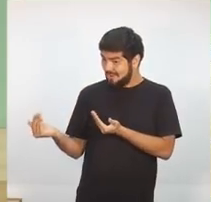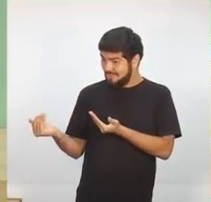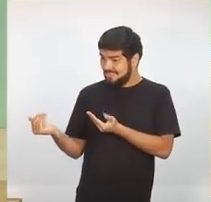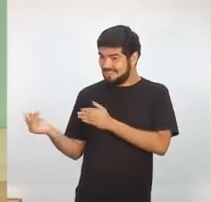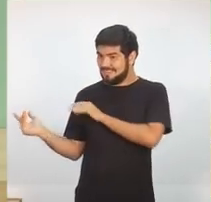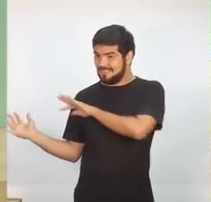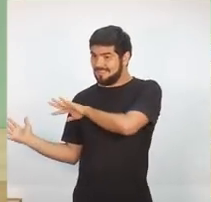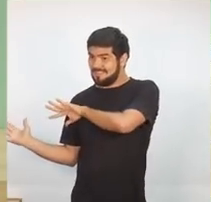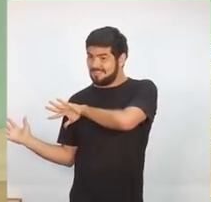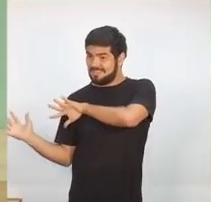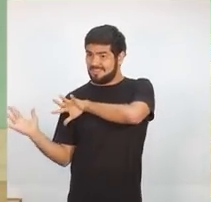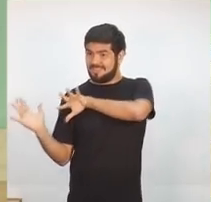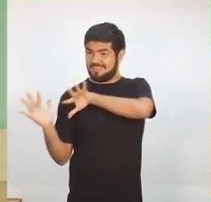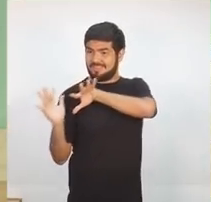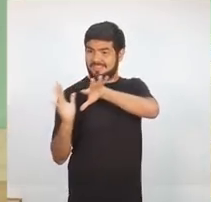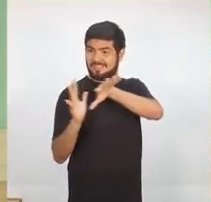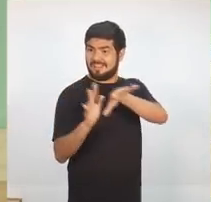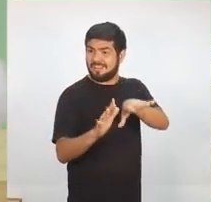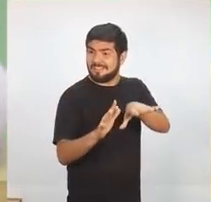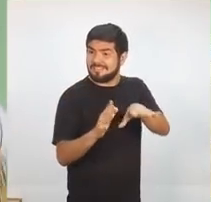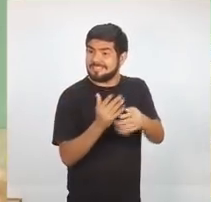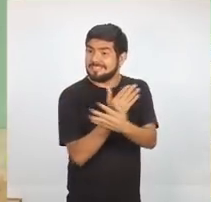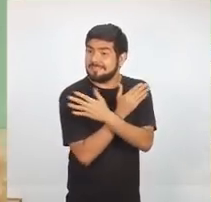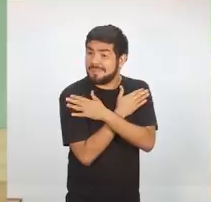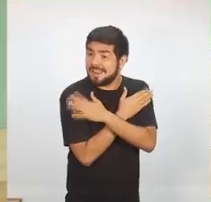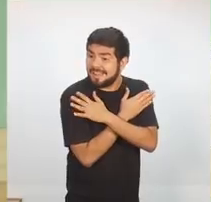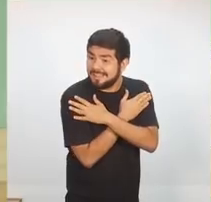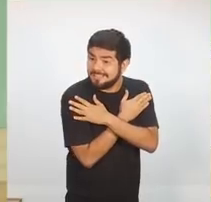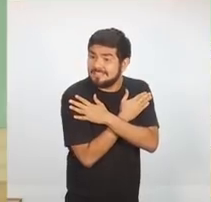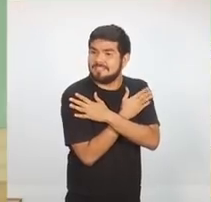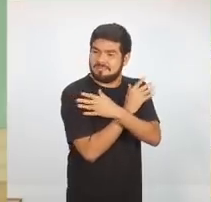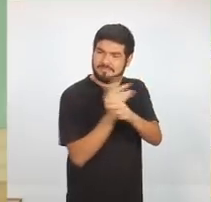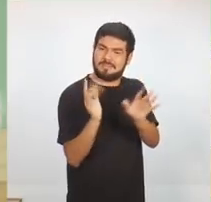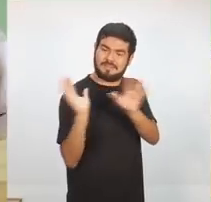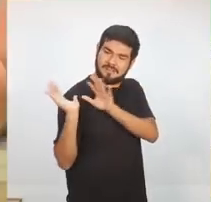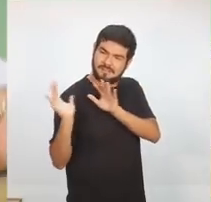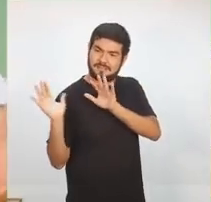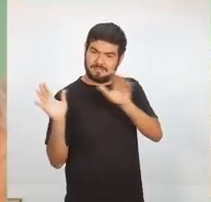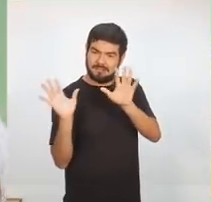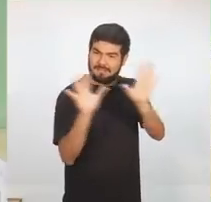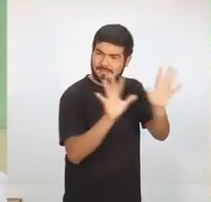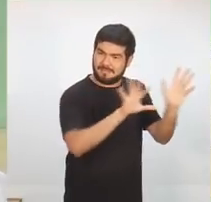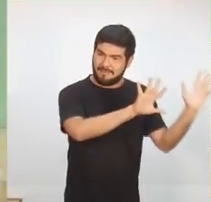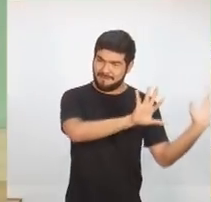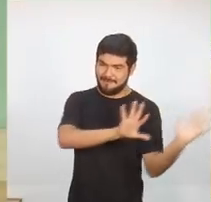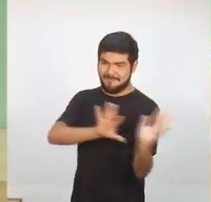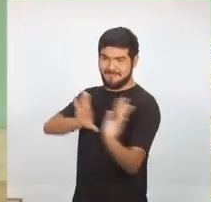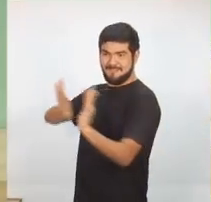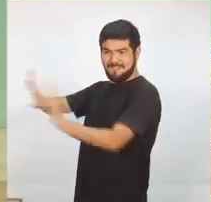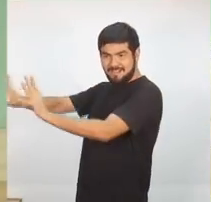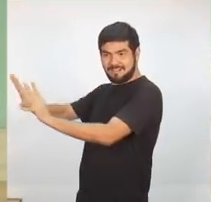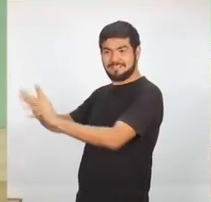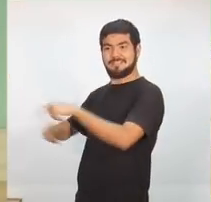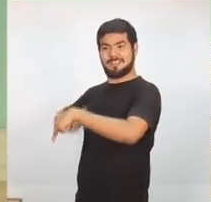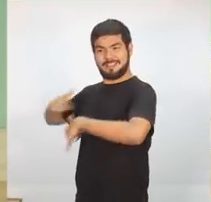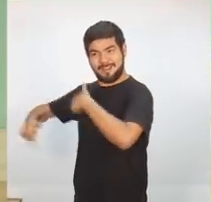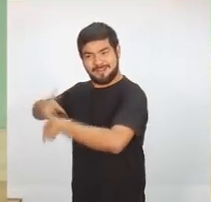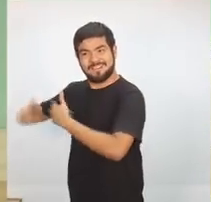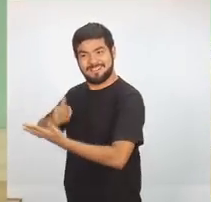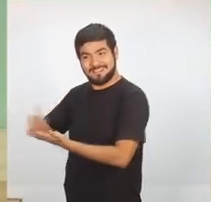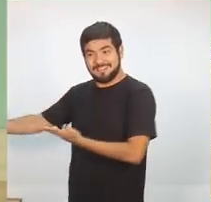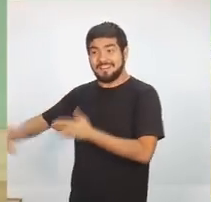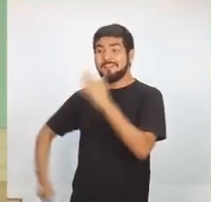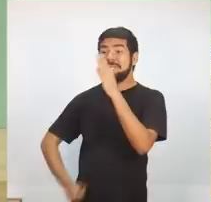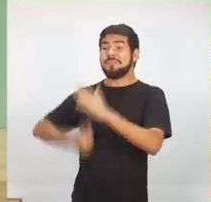Amazonas, que estão hoje sem ocupação nenhuma, para colocar no mercado de ocupação. O que é o primeiro passo? O primeiro passo é aquele